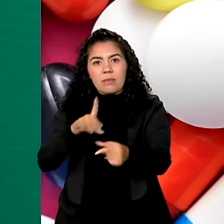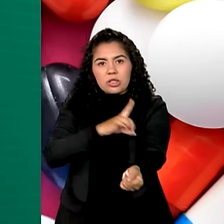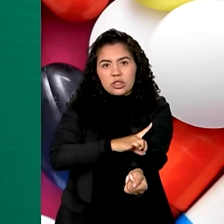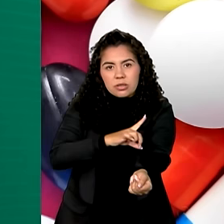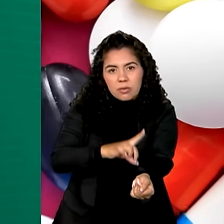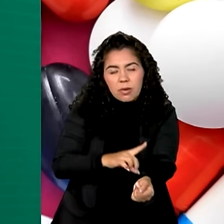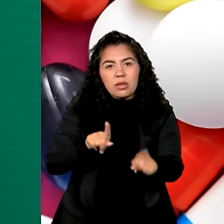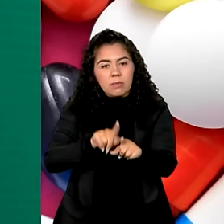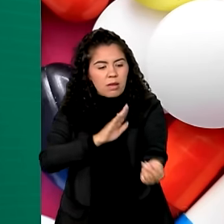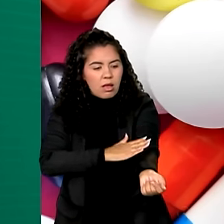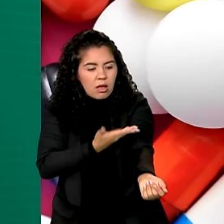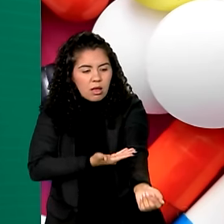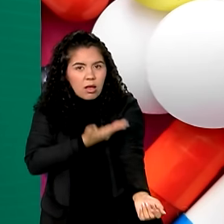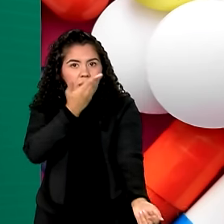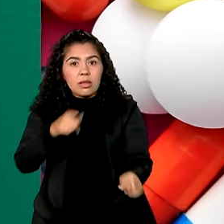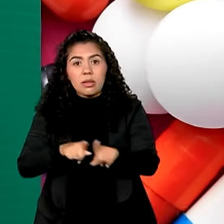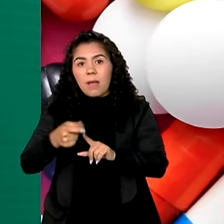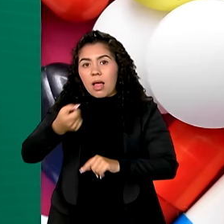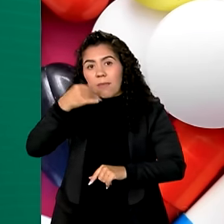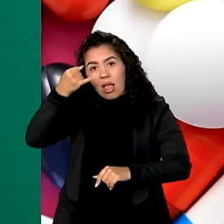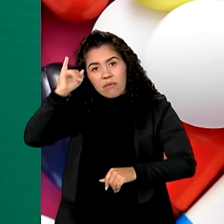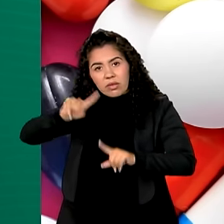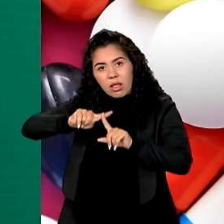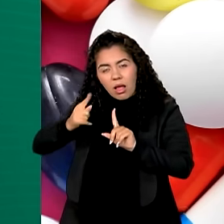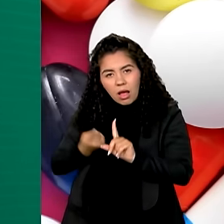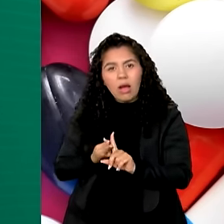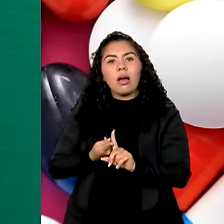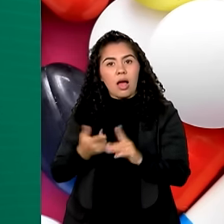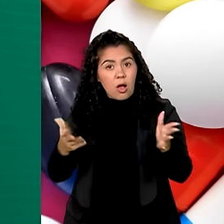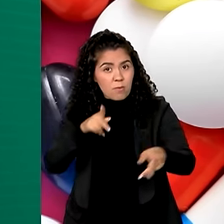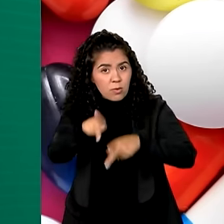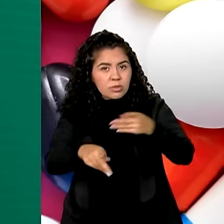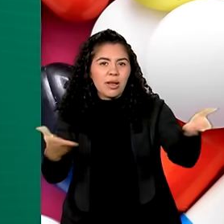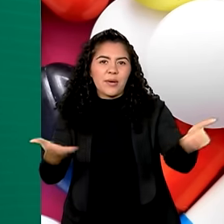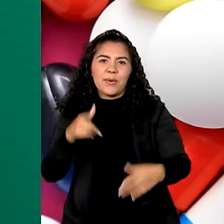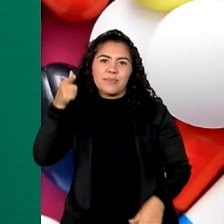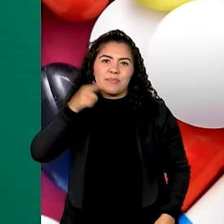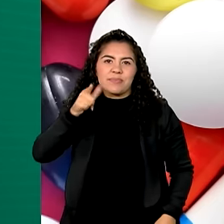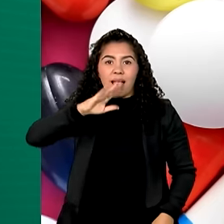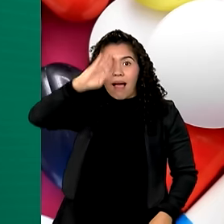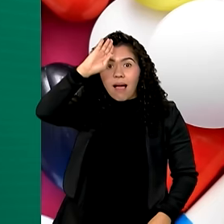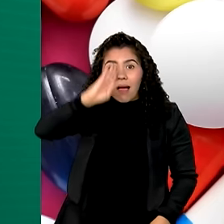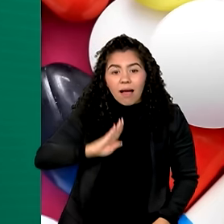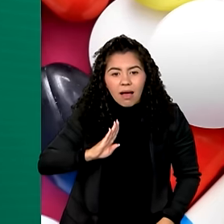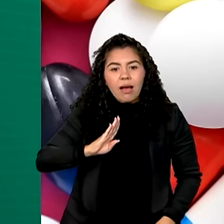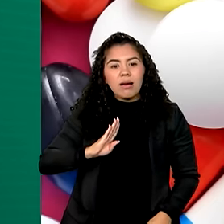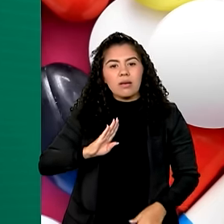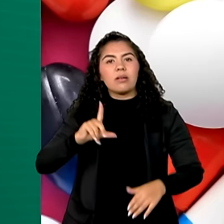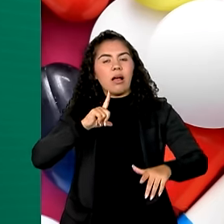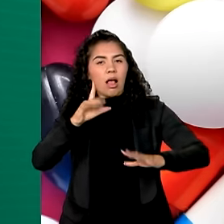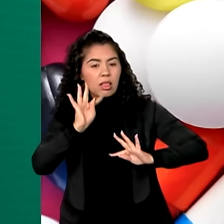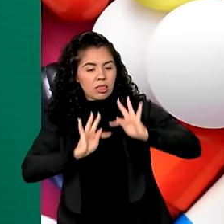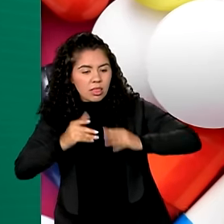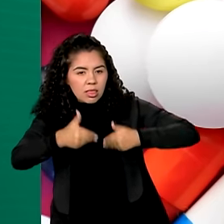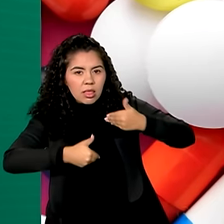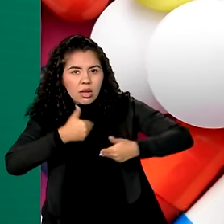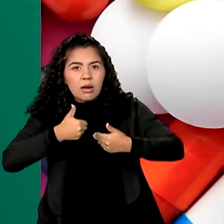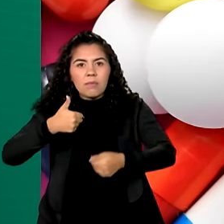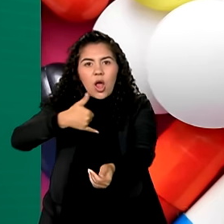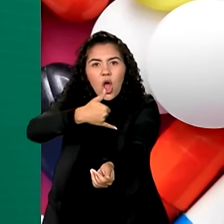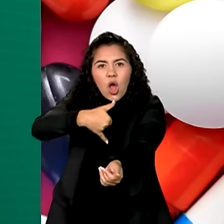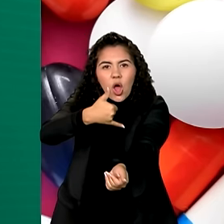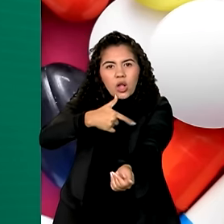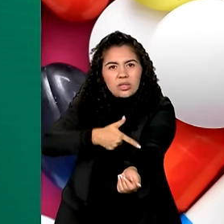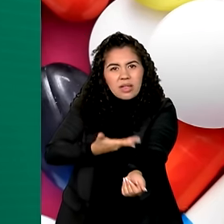osteoporose e anticoncepcionais, a população agora tem gratuitamente acesso aos tratamentos de colesterol